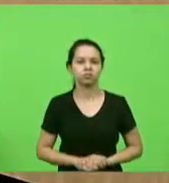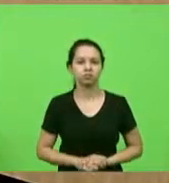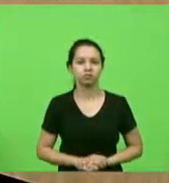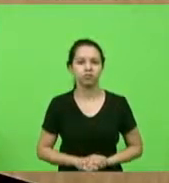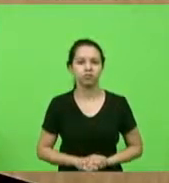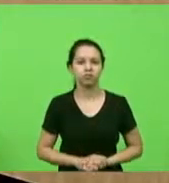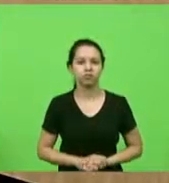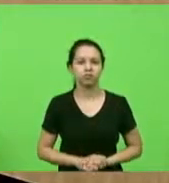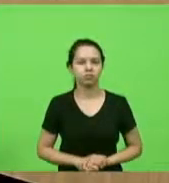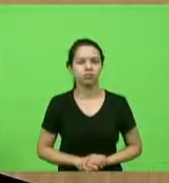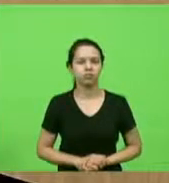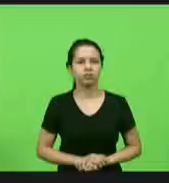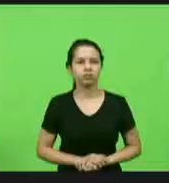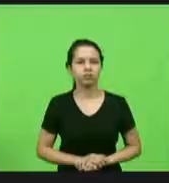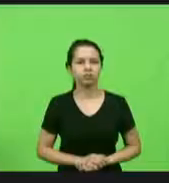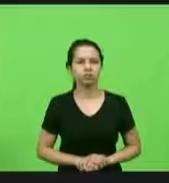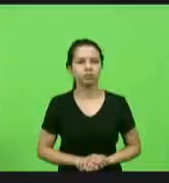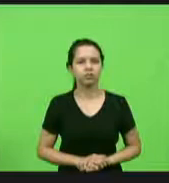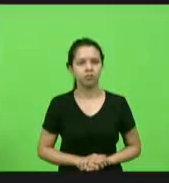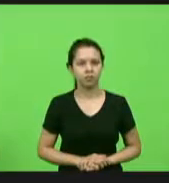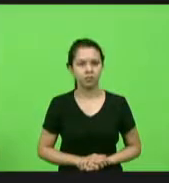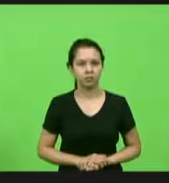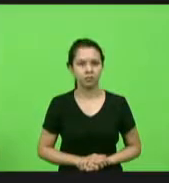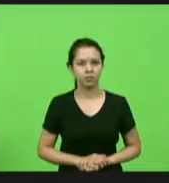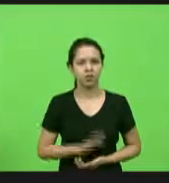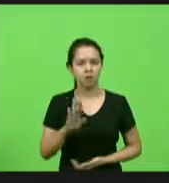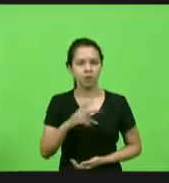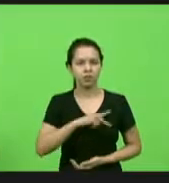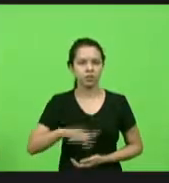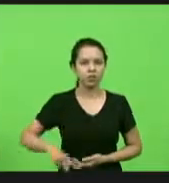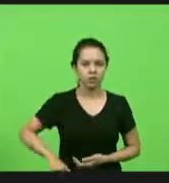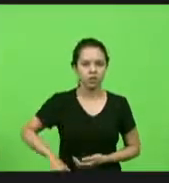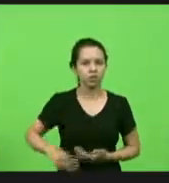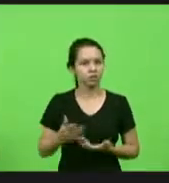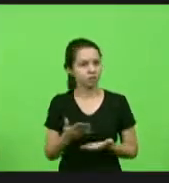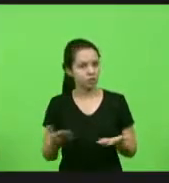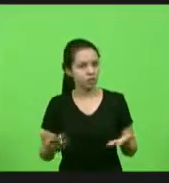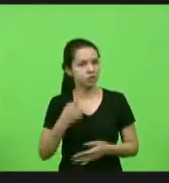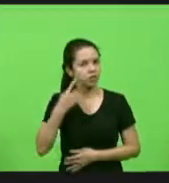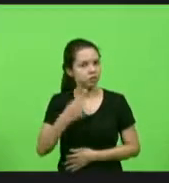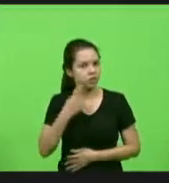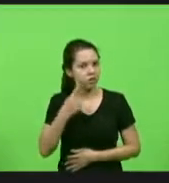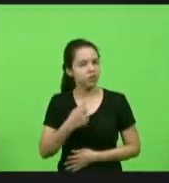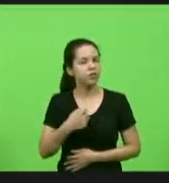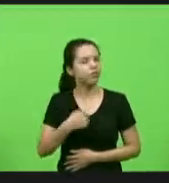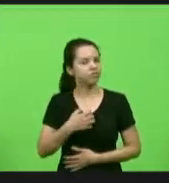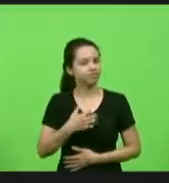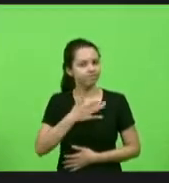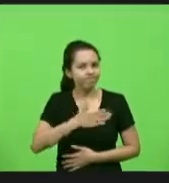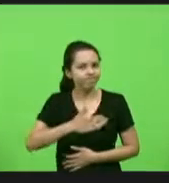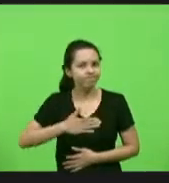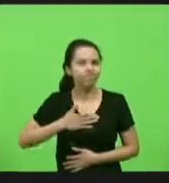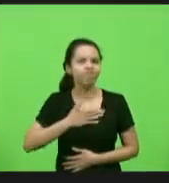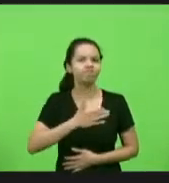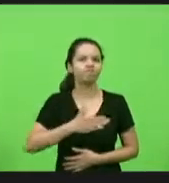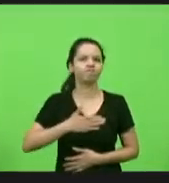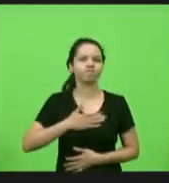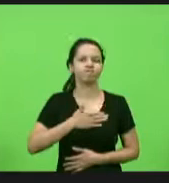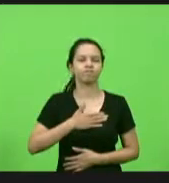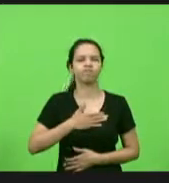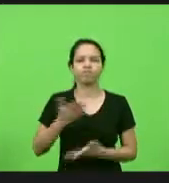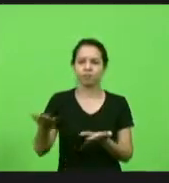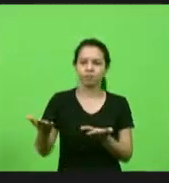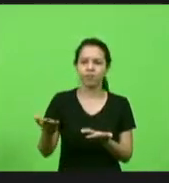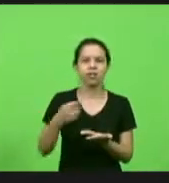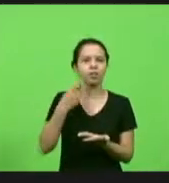também, senhor presidente. Senhor presidente, senhores deputados, senhoras deputadas, é uma satisfação receber aqui na bancada o deputado